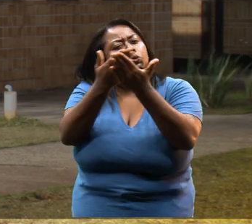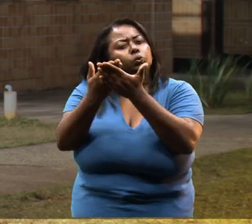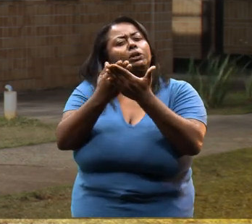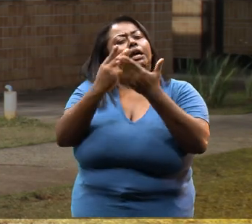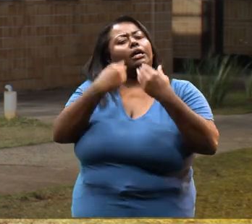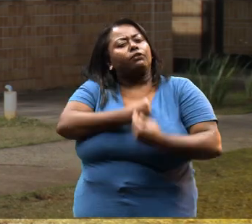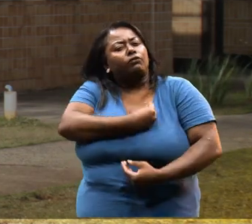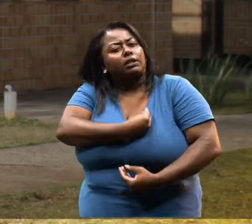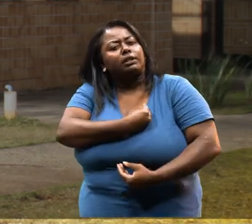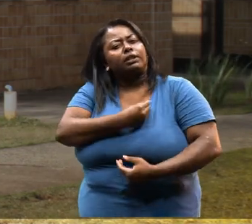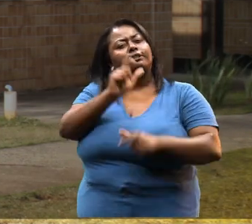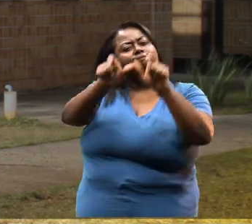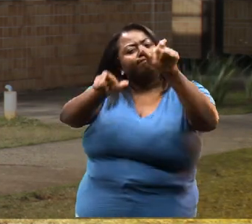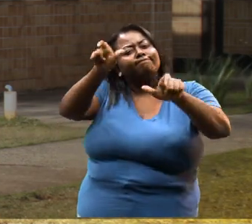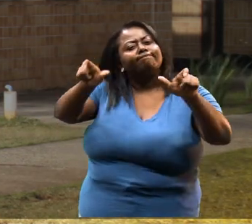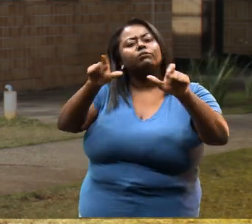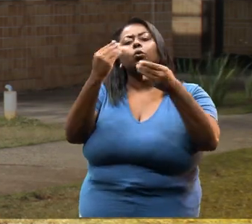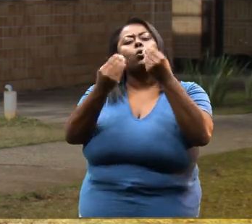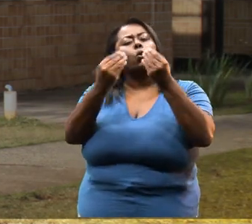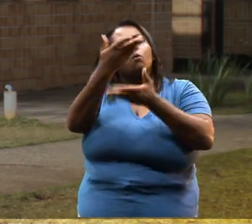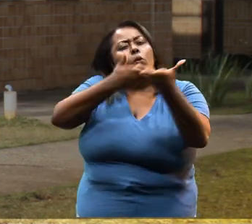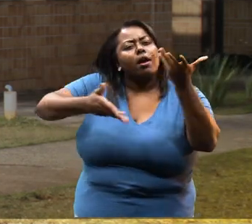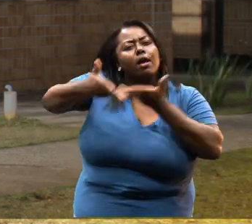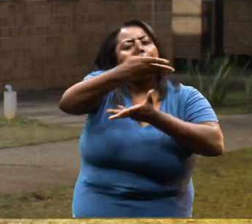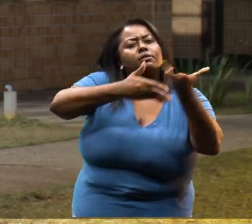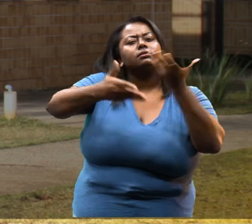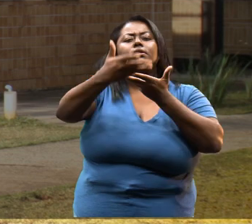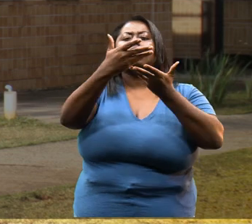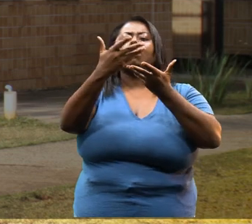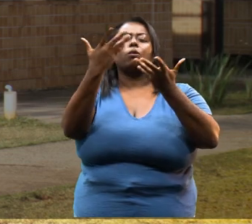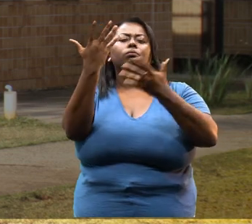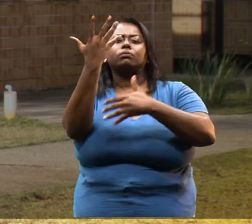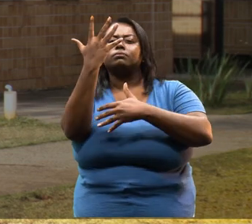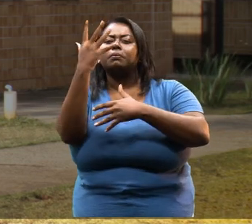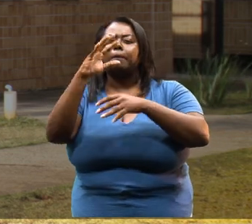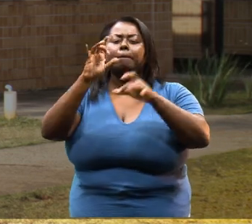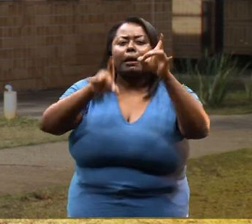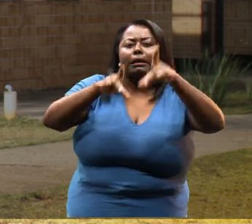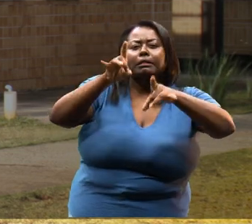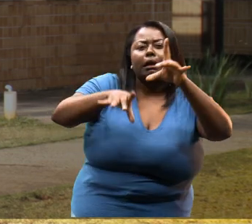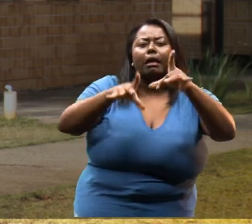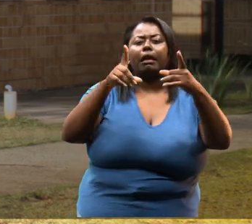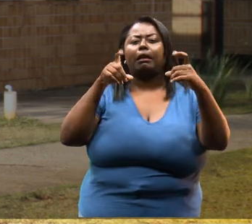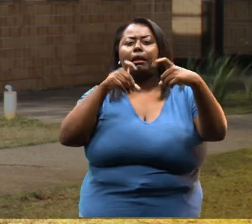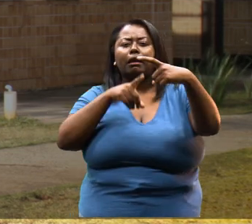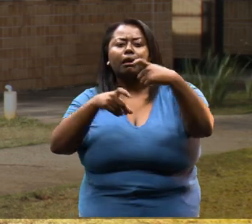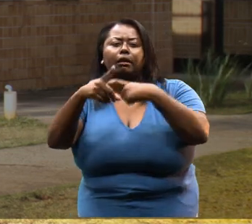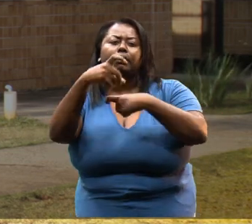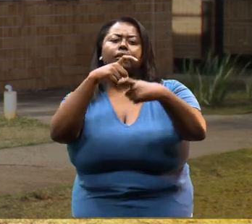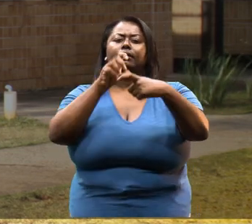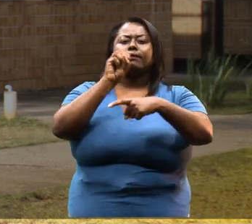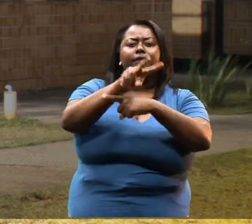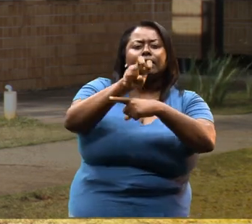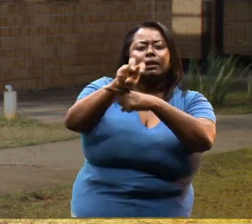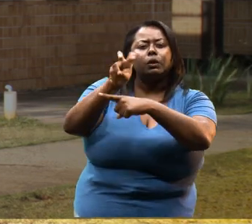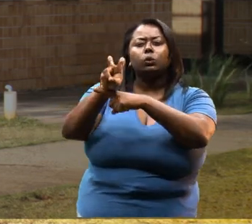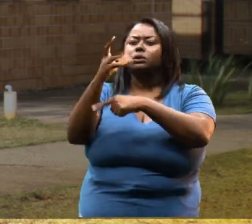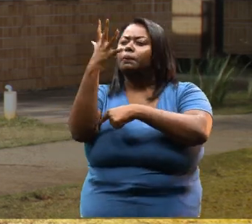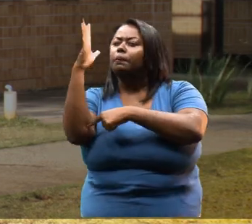seres vivos, a vida, as relações entre eles, entre bactérias, vírus,